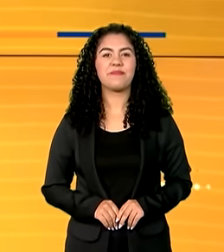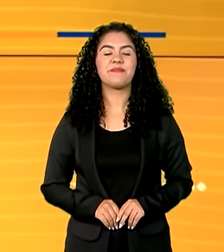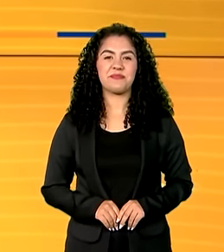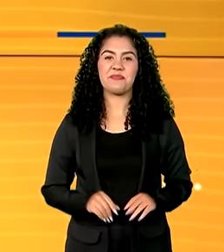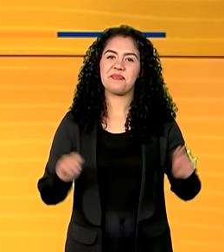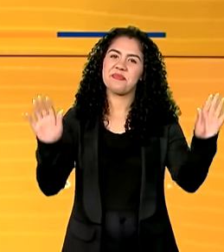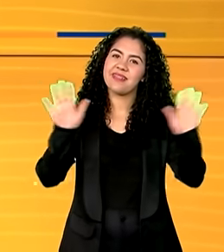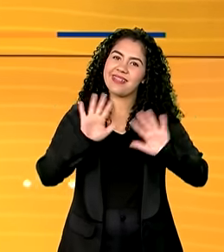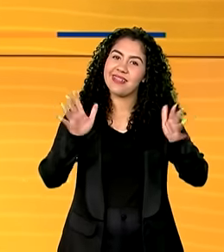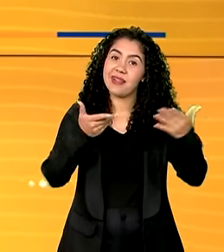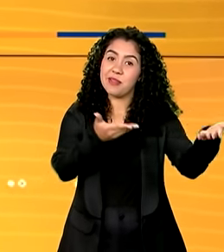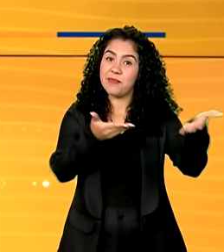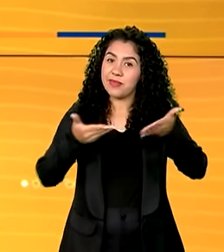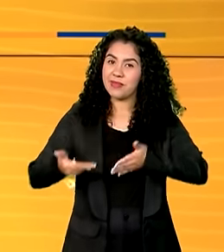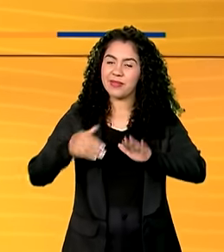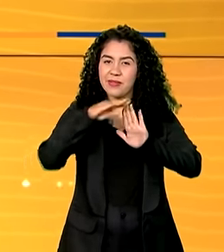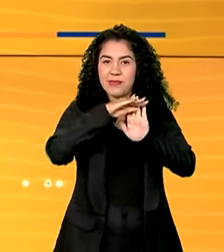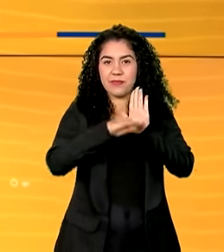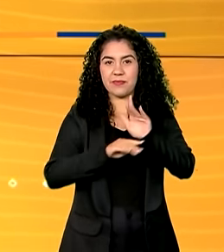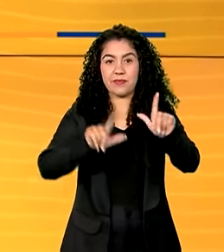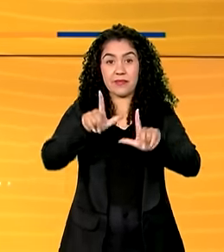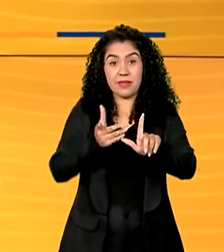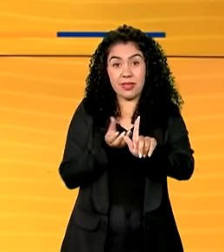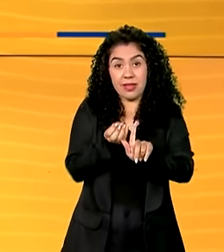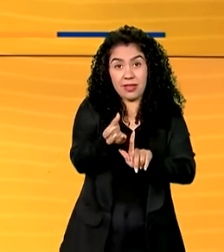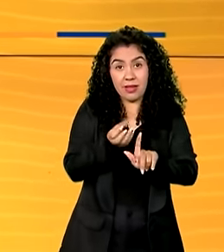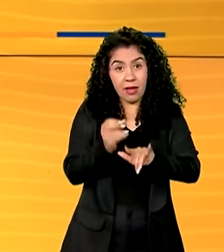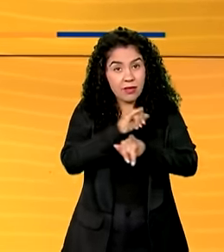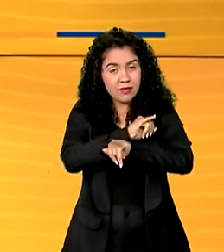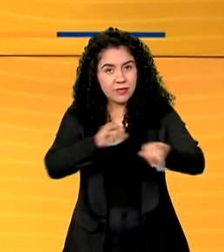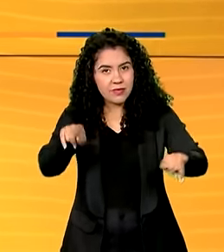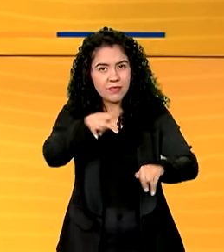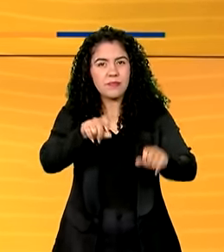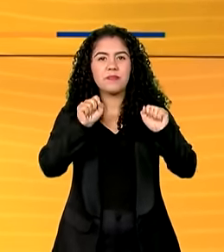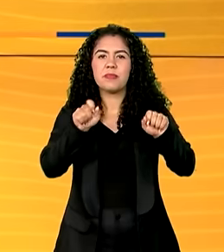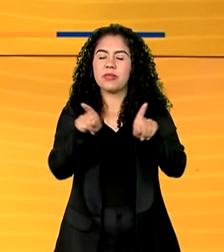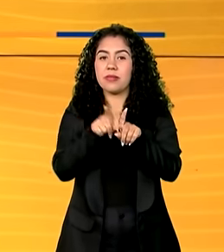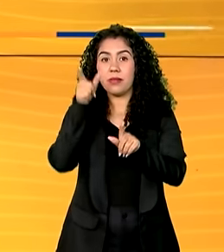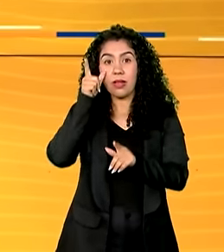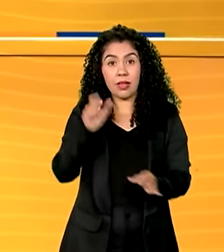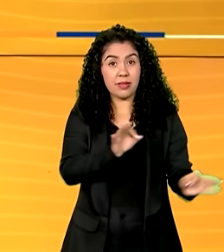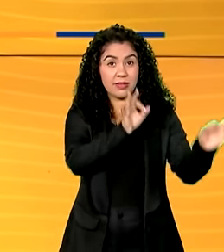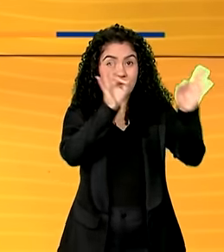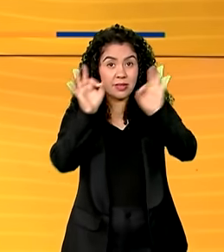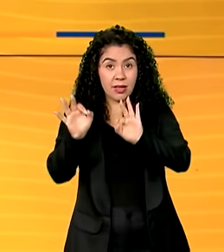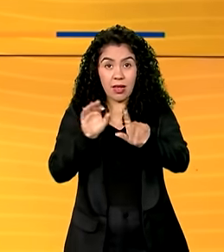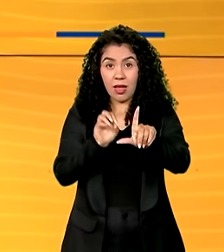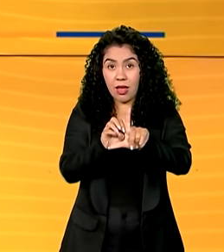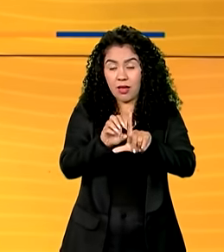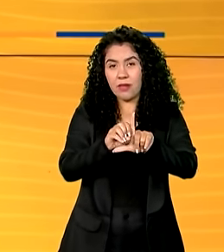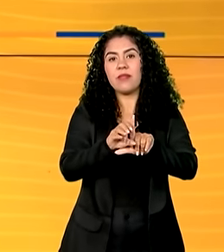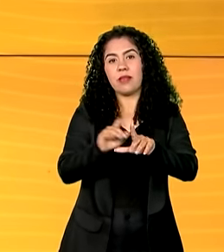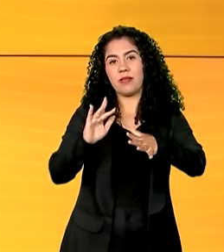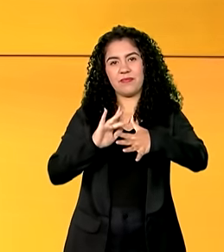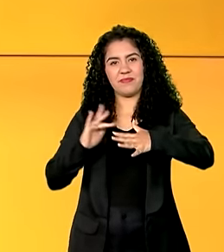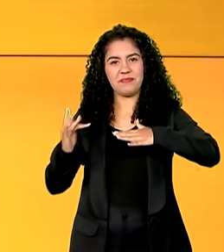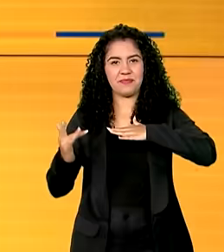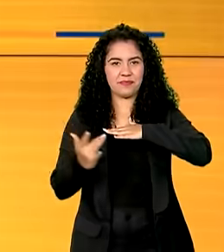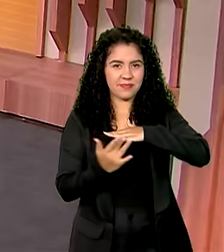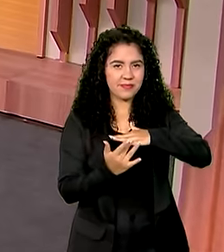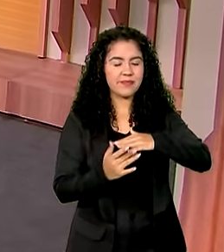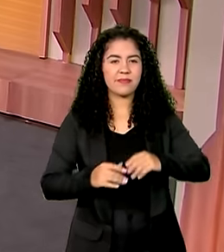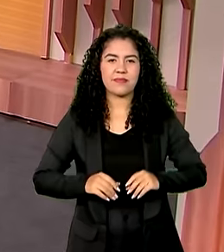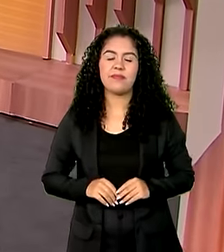Olá, seja muito bem-vindo ao Canal GOV. Lembrando que você pode também nos acompanhar ao vivo pelas redes sociais.